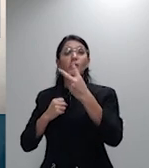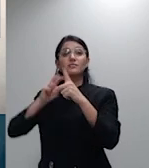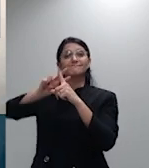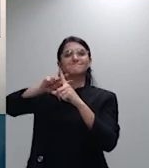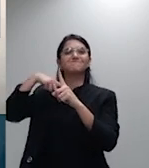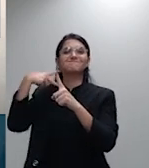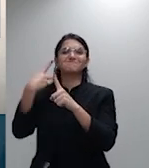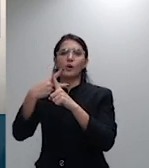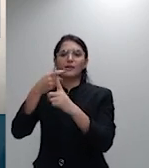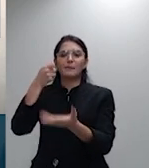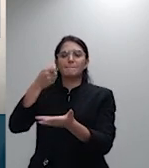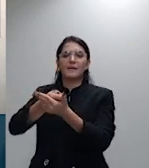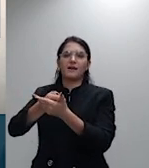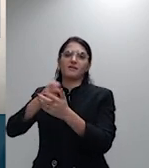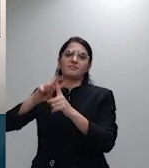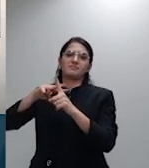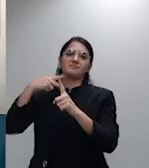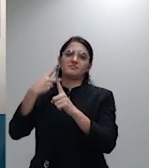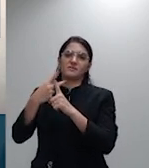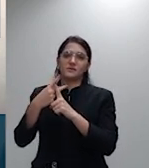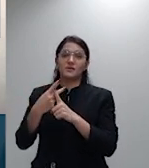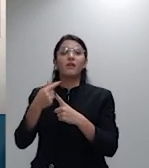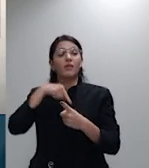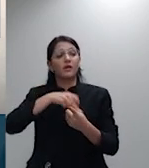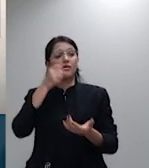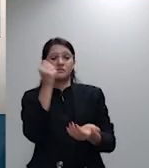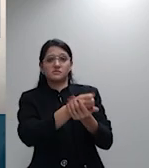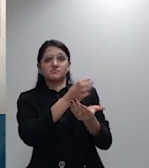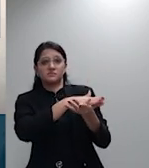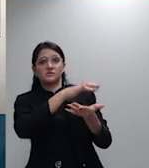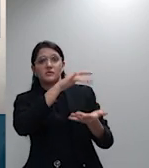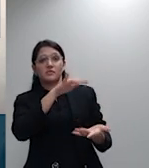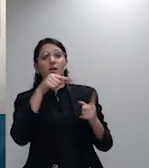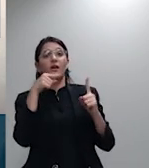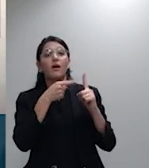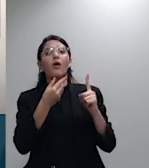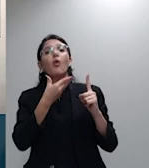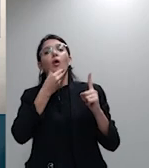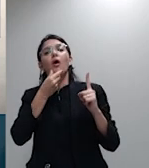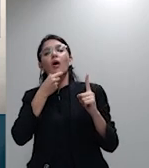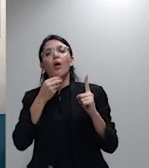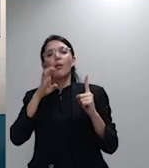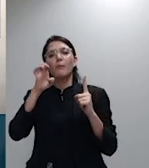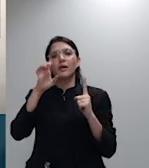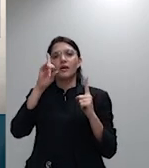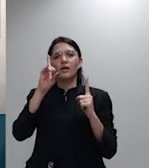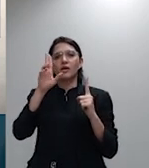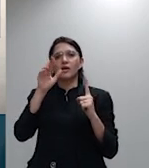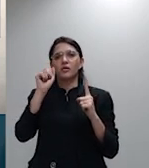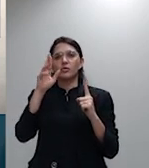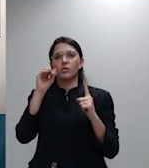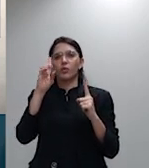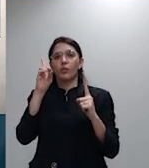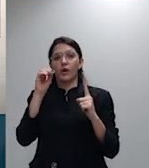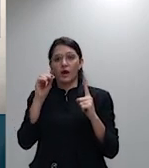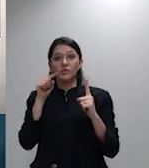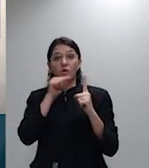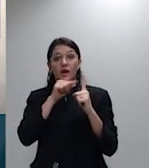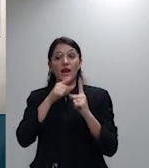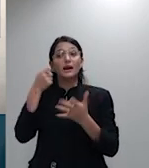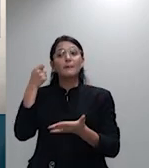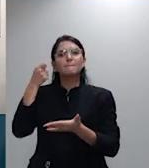no caso dos autos o meu cliente Eduardo Borch ele pagava 2.412 reais para a Sul-América quando tinha